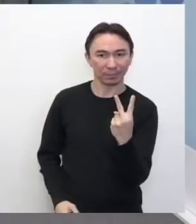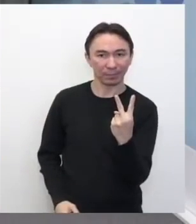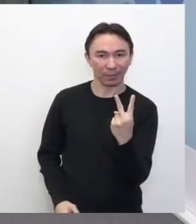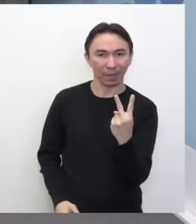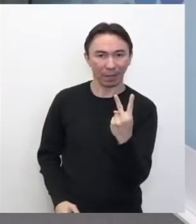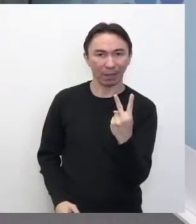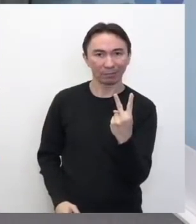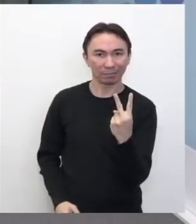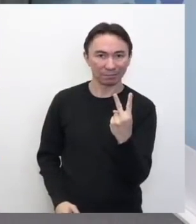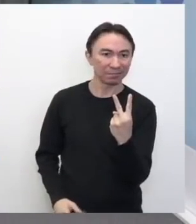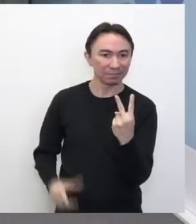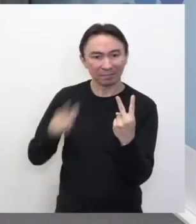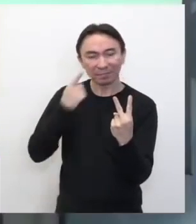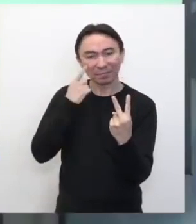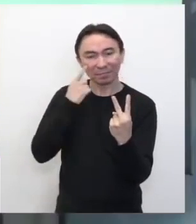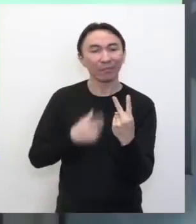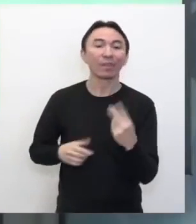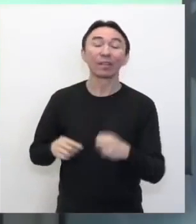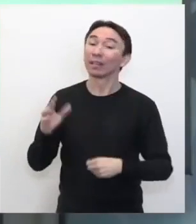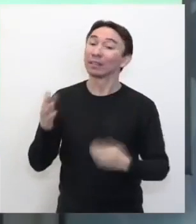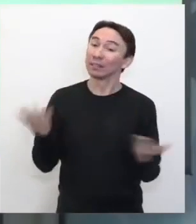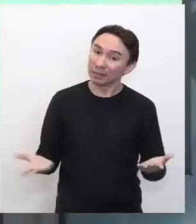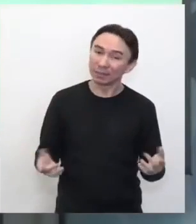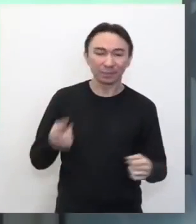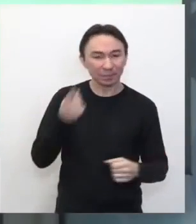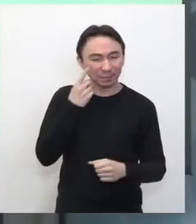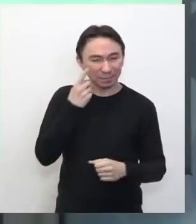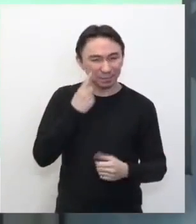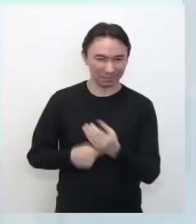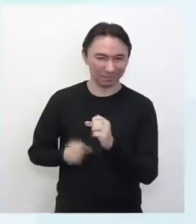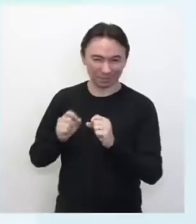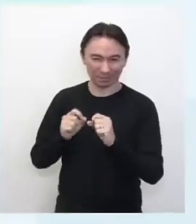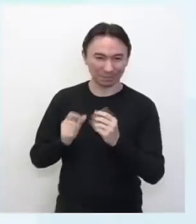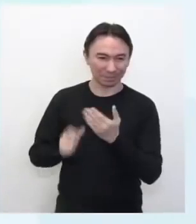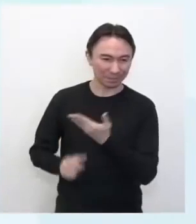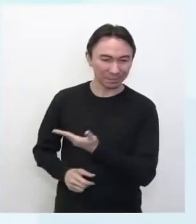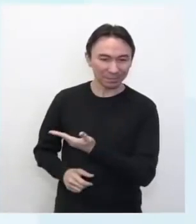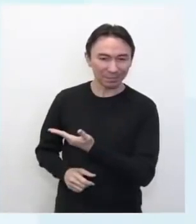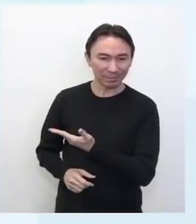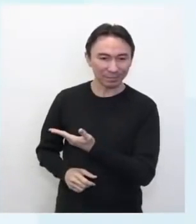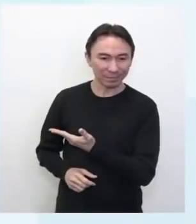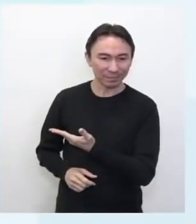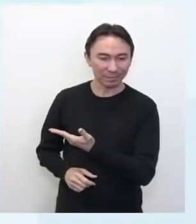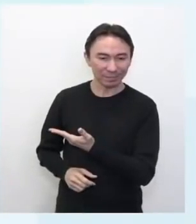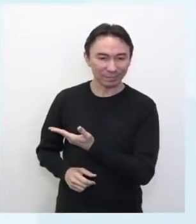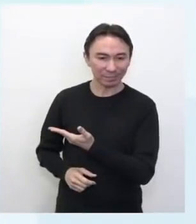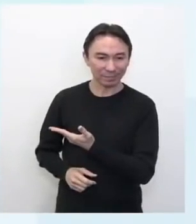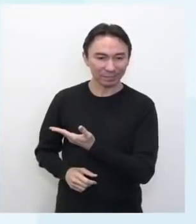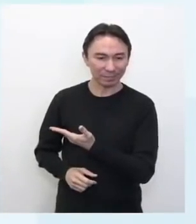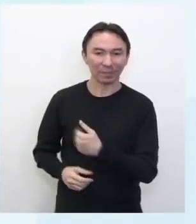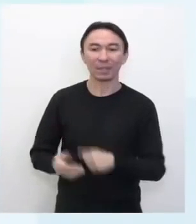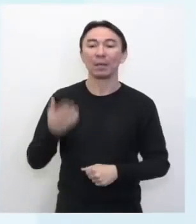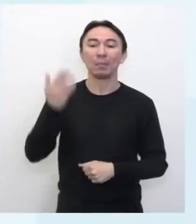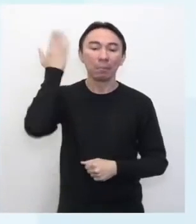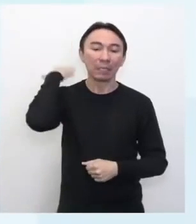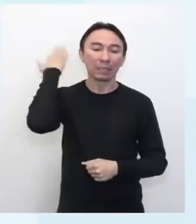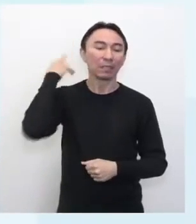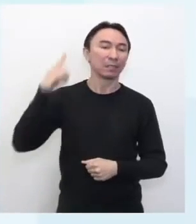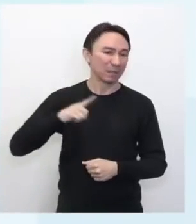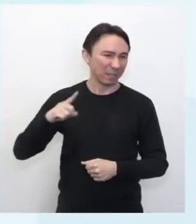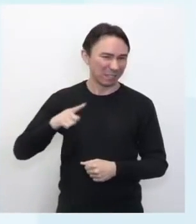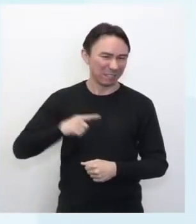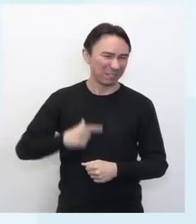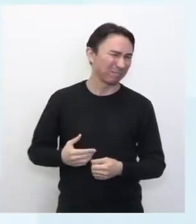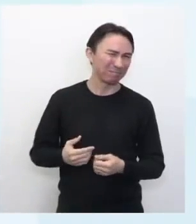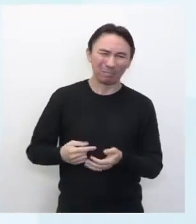intervalos, isso mesmo. Então, a ideia do relógio, pode pôr na telinha, é o seguinte, tá? Entre os primeiros relógios, né? De